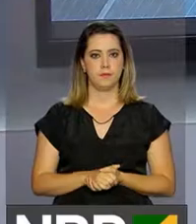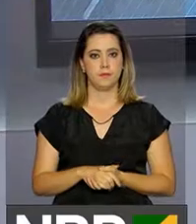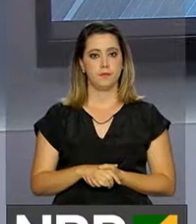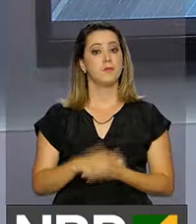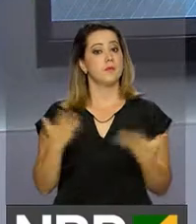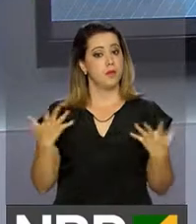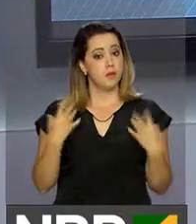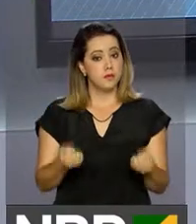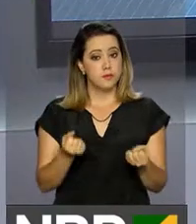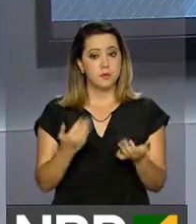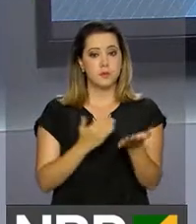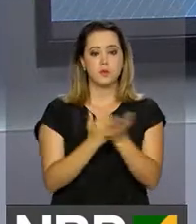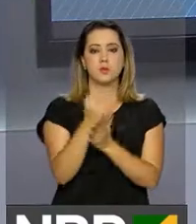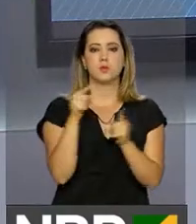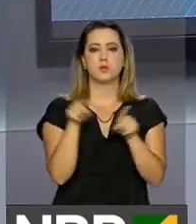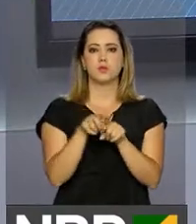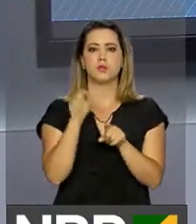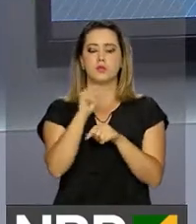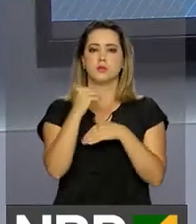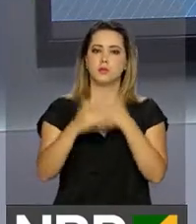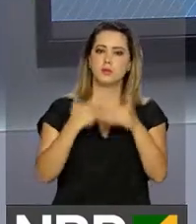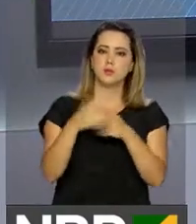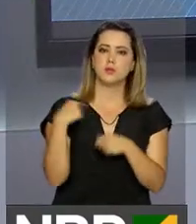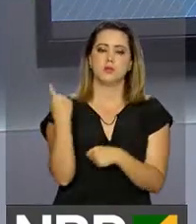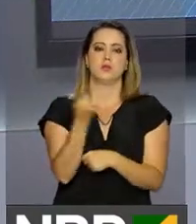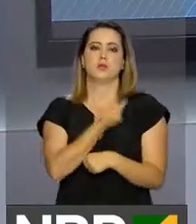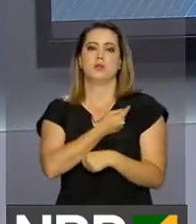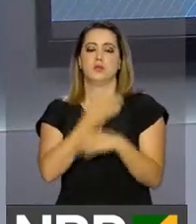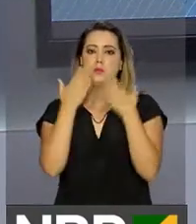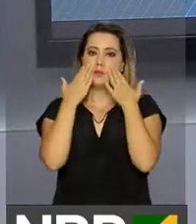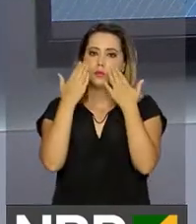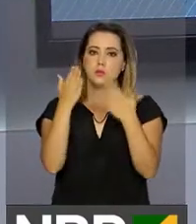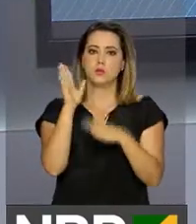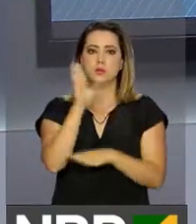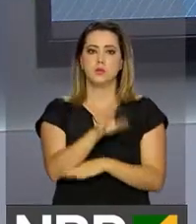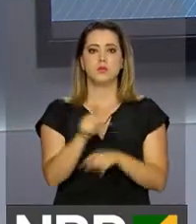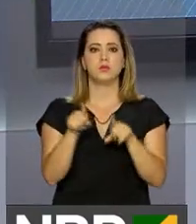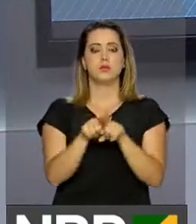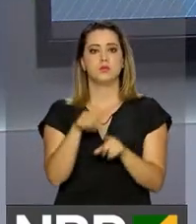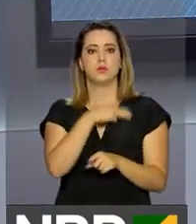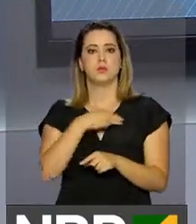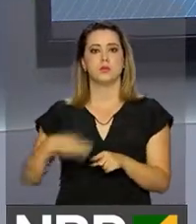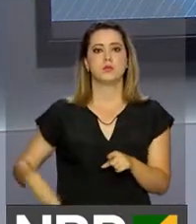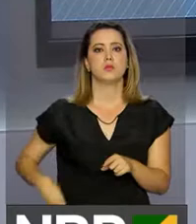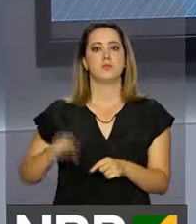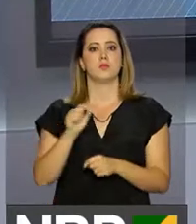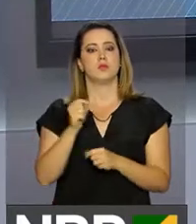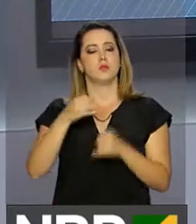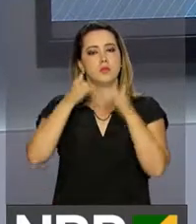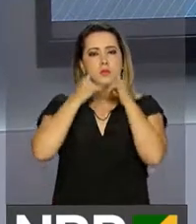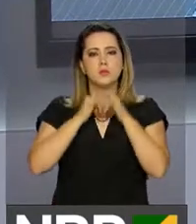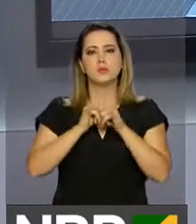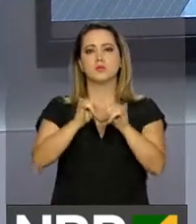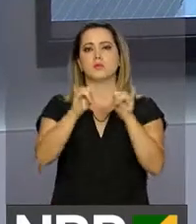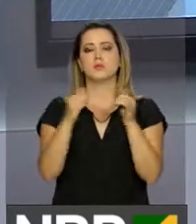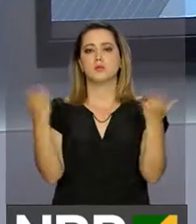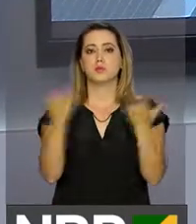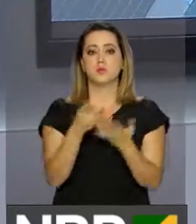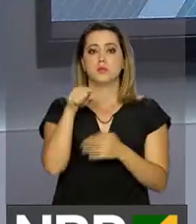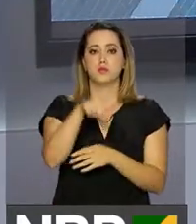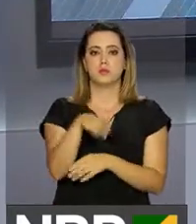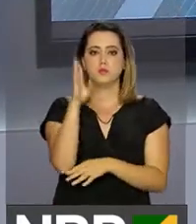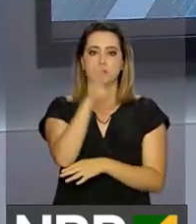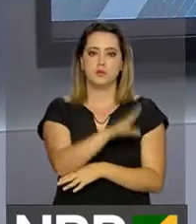E vamos continuar as notícias do nosso boletim da tarde. O ministro de Minas e Energia disse